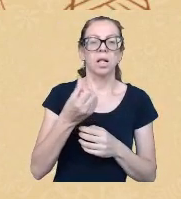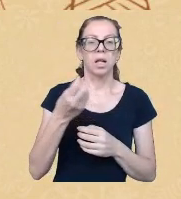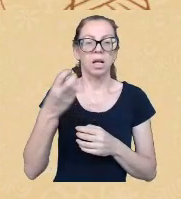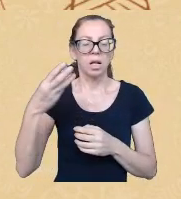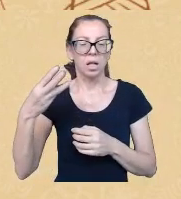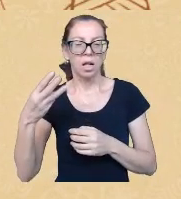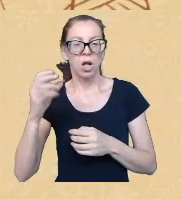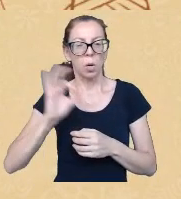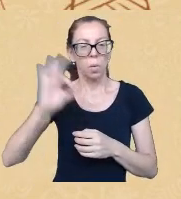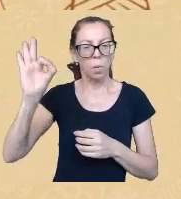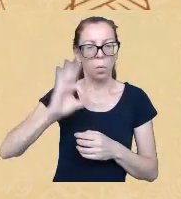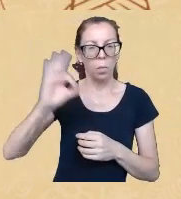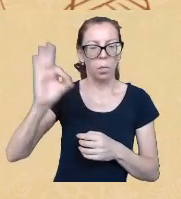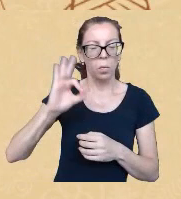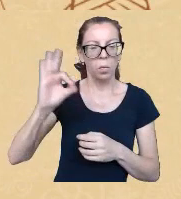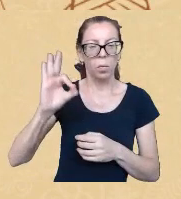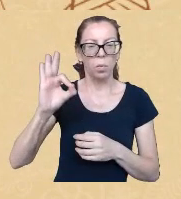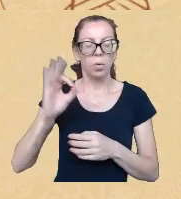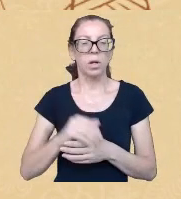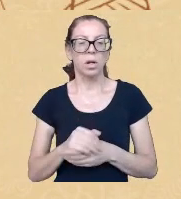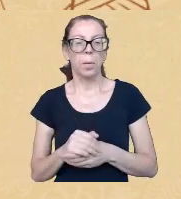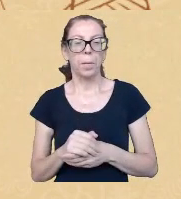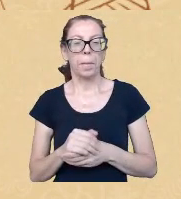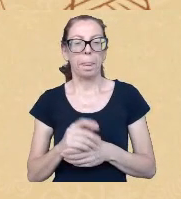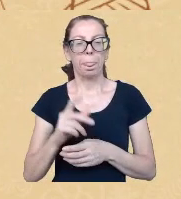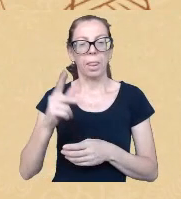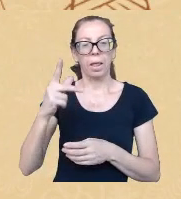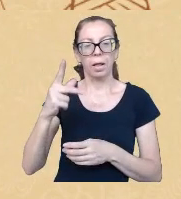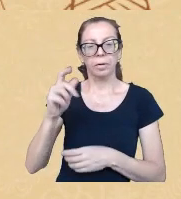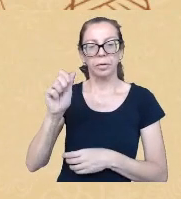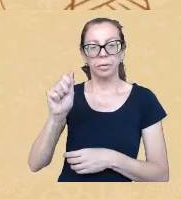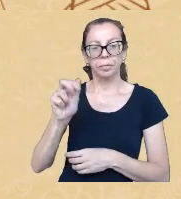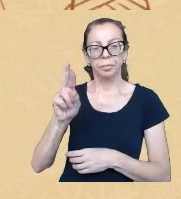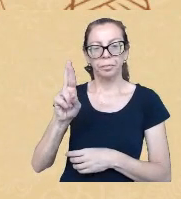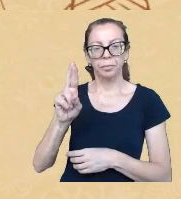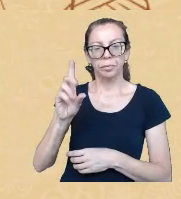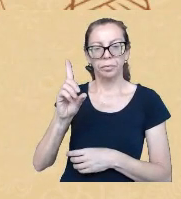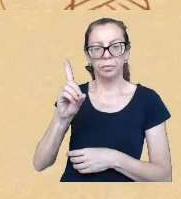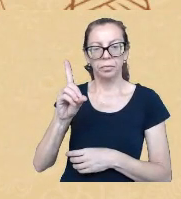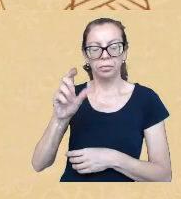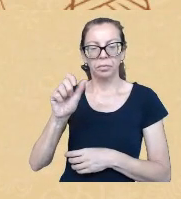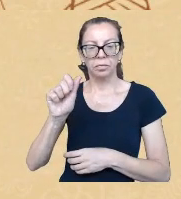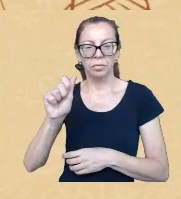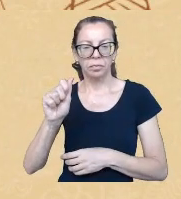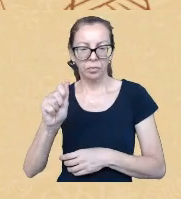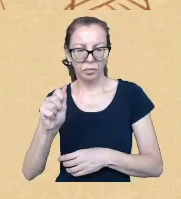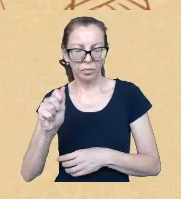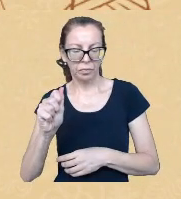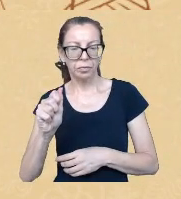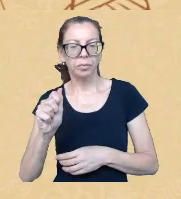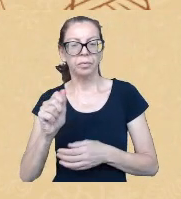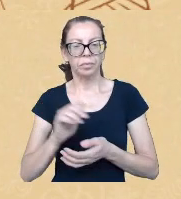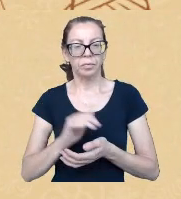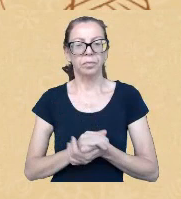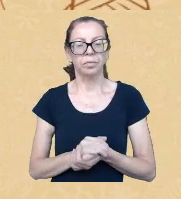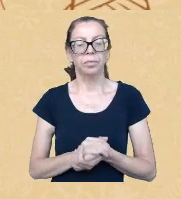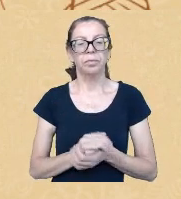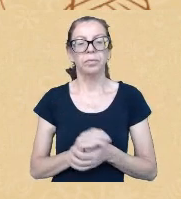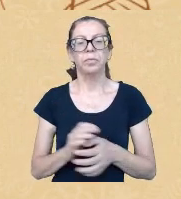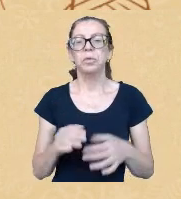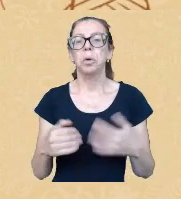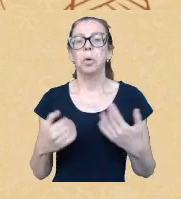para ilustrar como que é uma das regiões que a gente reconhecidamente sabe que tem uma grande presença indígena